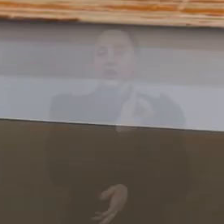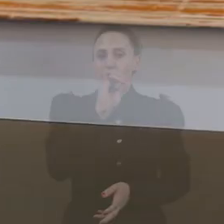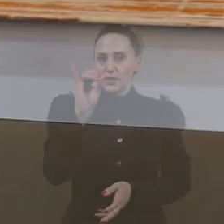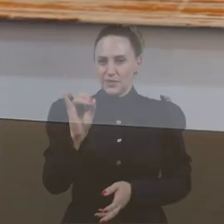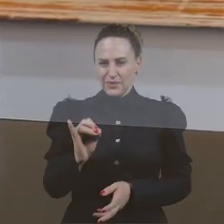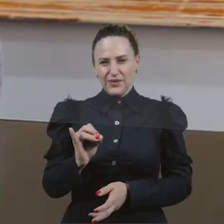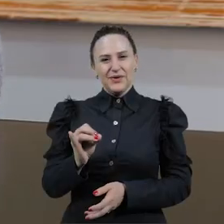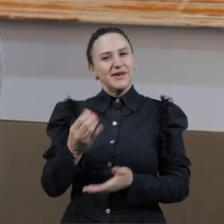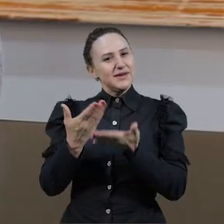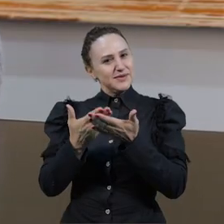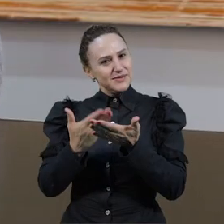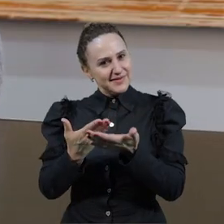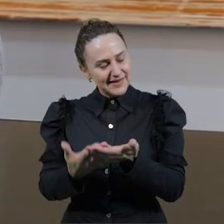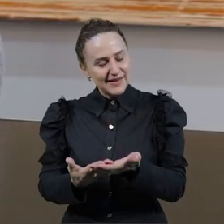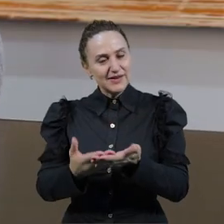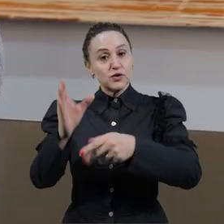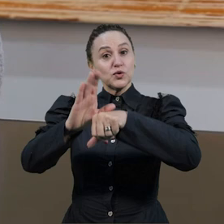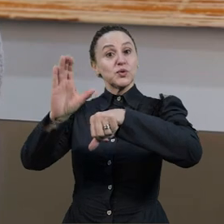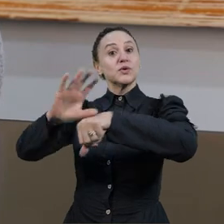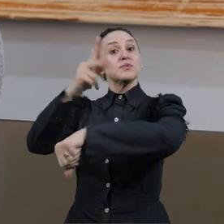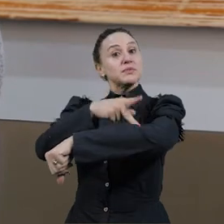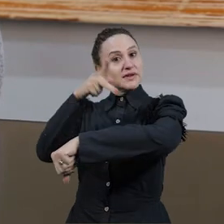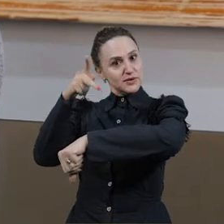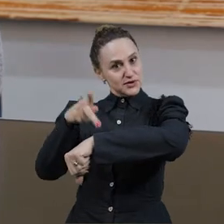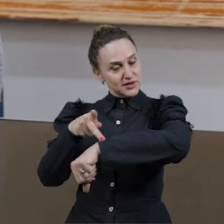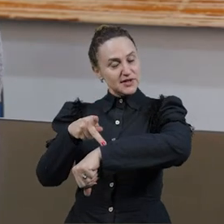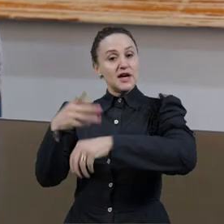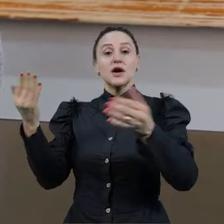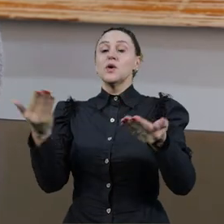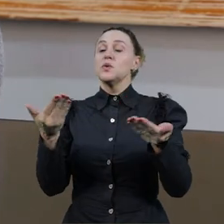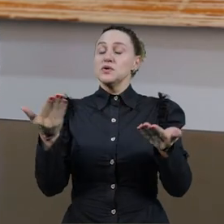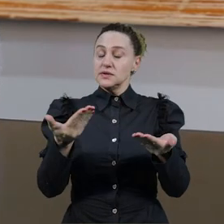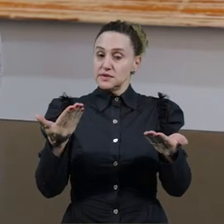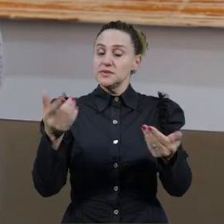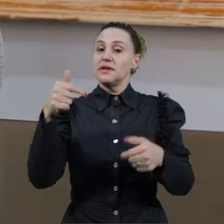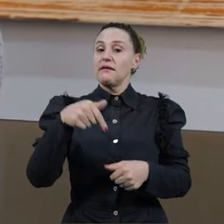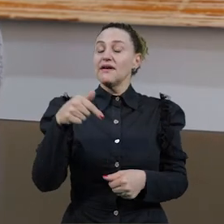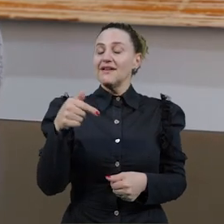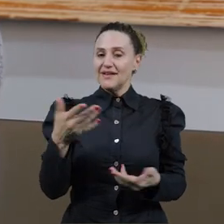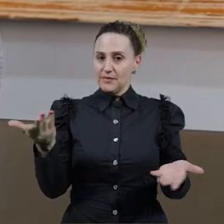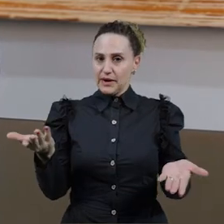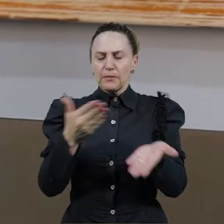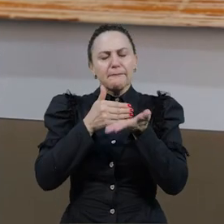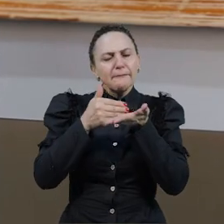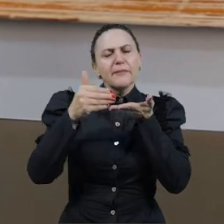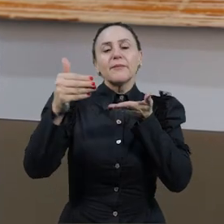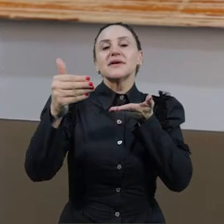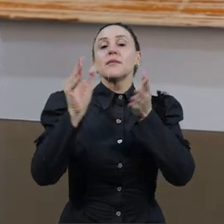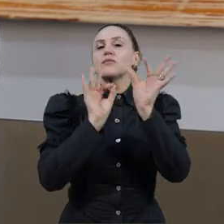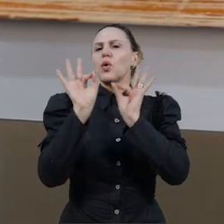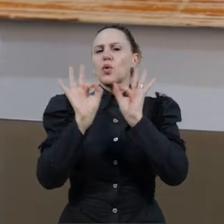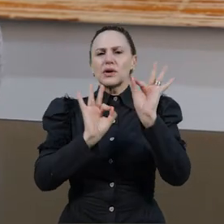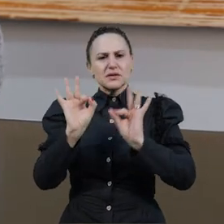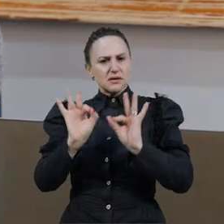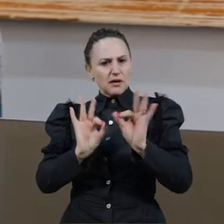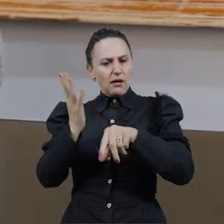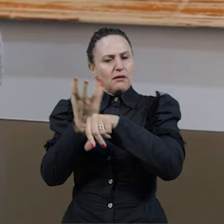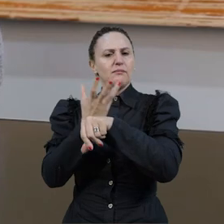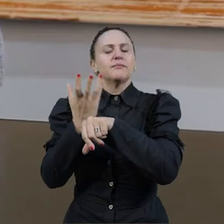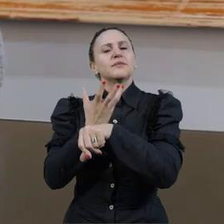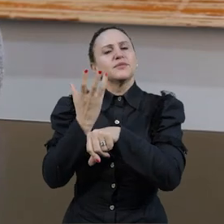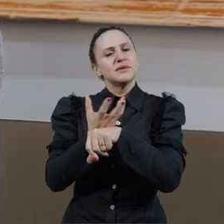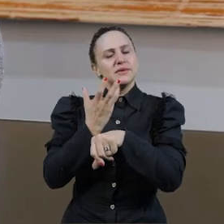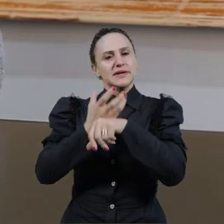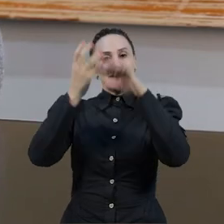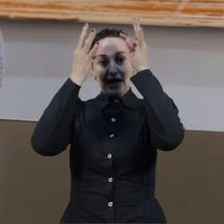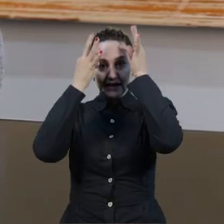Olá estudantes do curso de pedagogia, estamos hoje aqui para começarmos a organizar a nossa disciplina